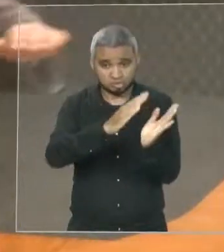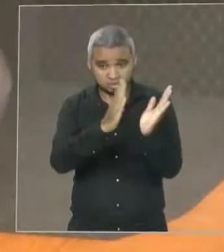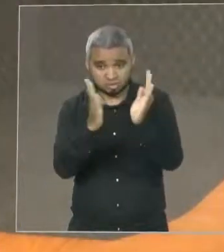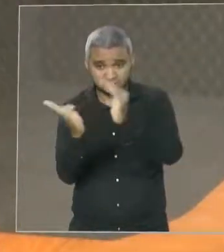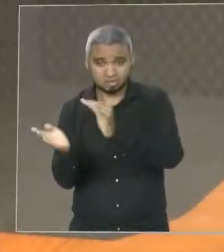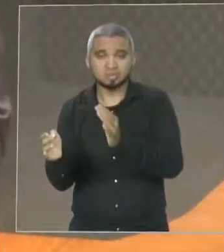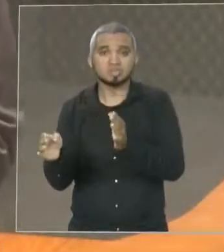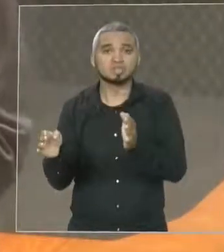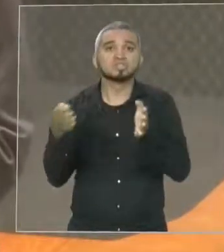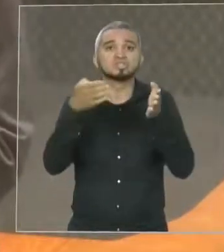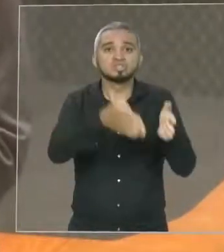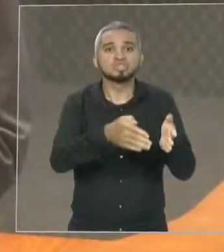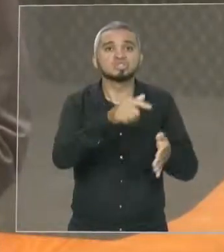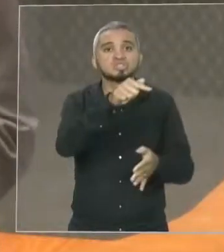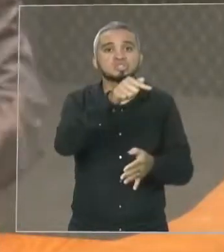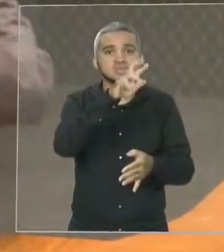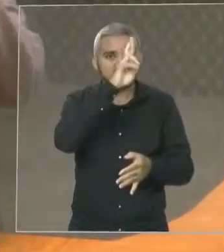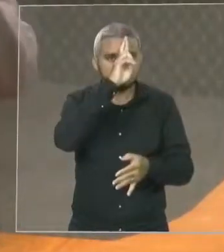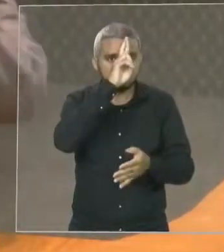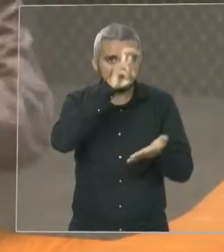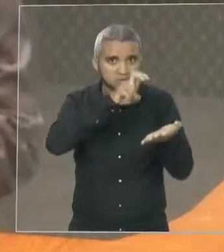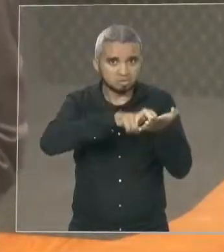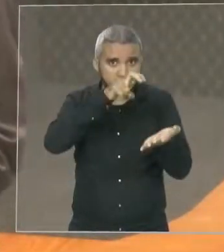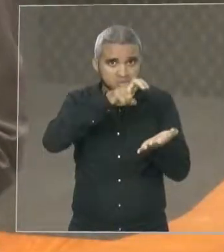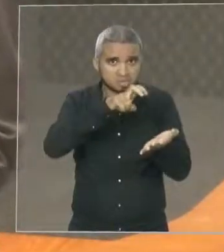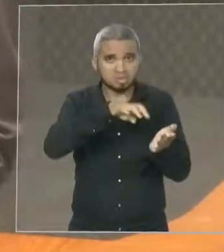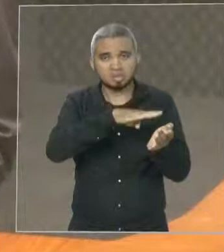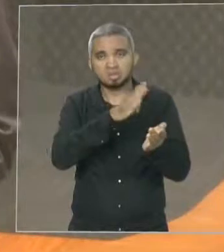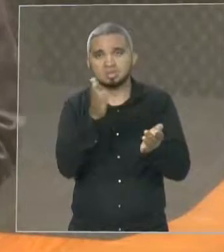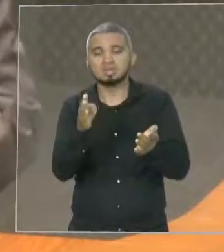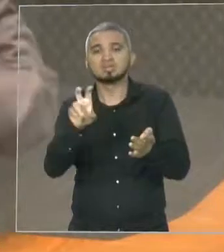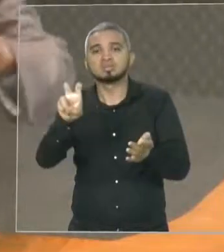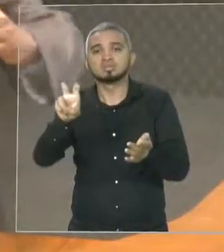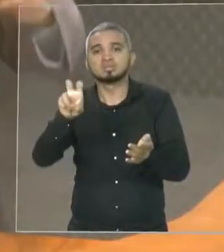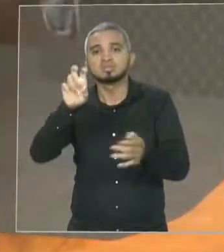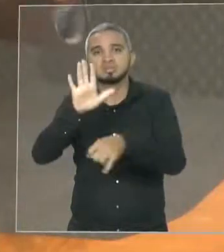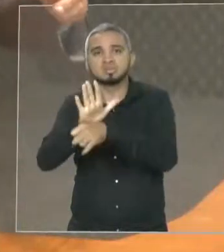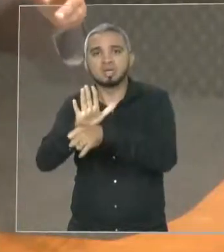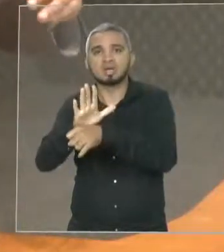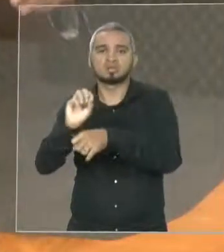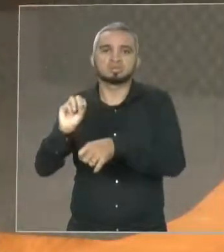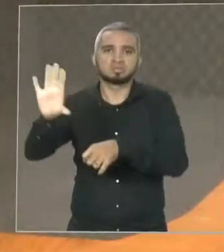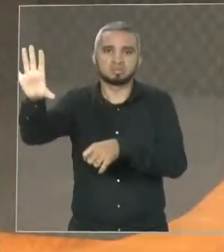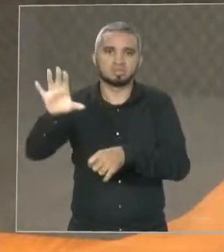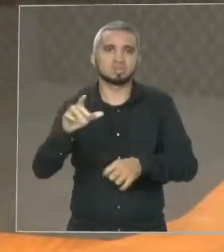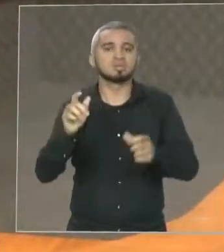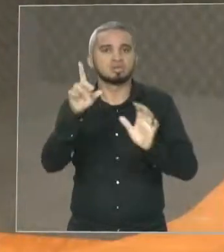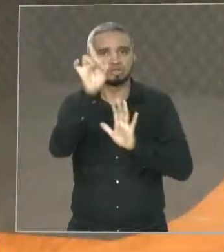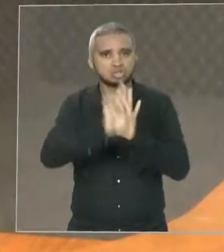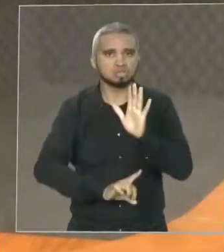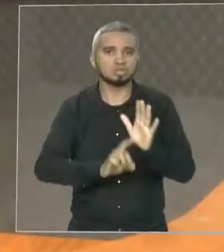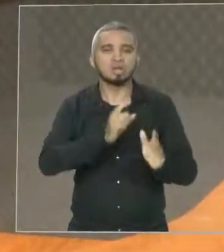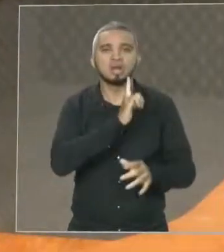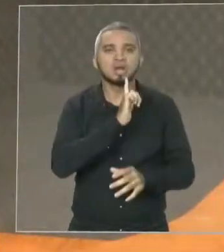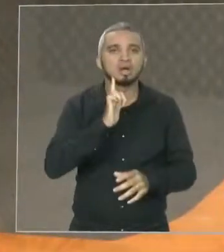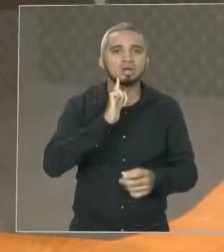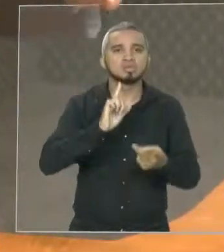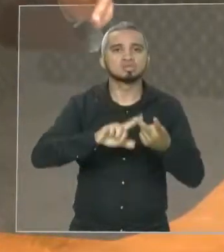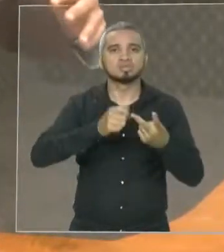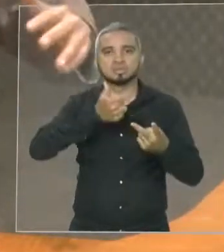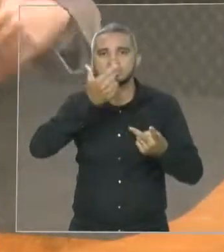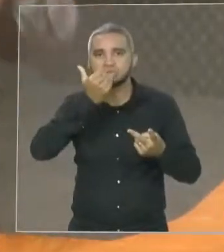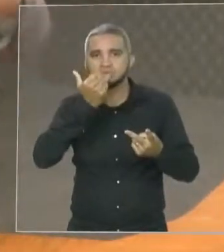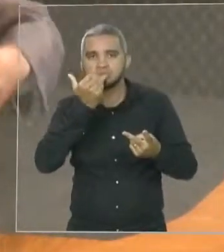às sete da manhã, às sete e meia e ele sai às 17 horas com direito a lanche, almoço, biblioteca, quadra de esporte,